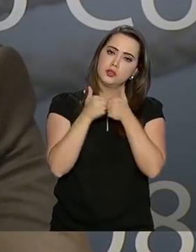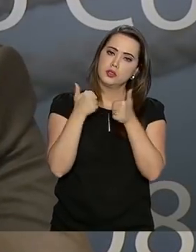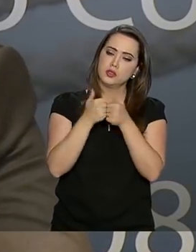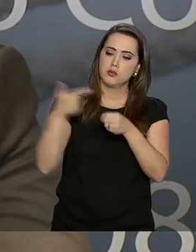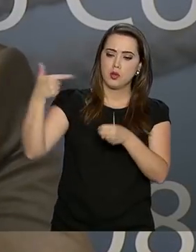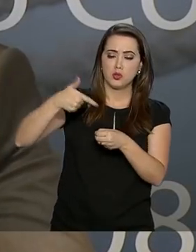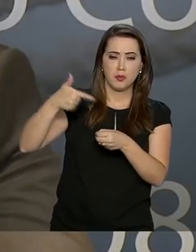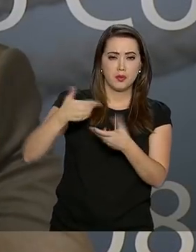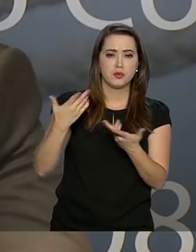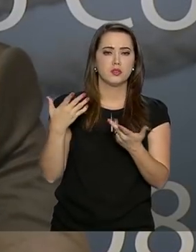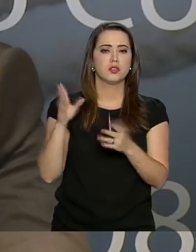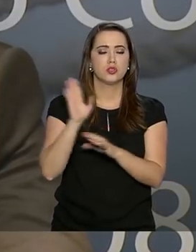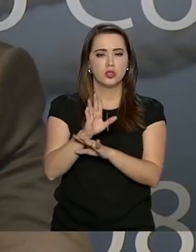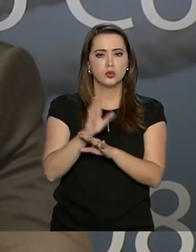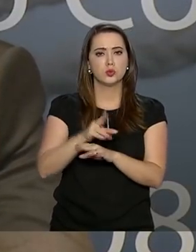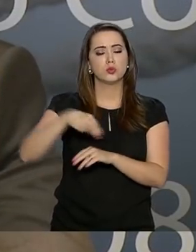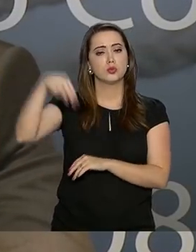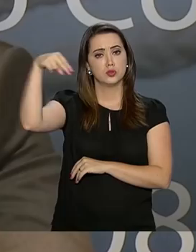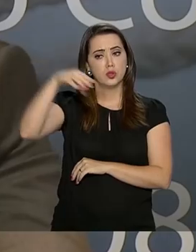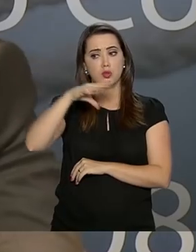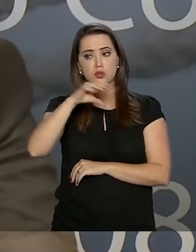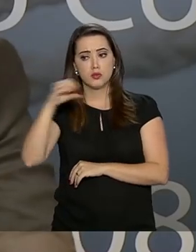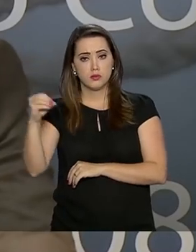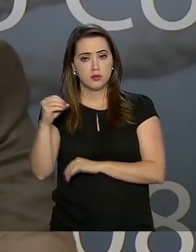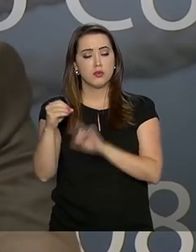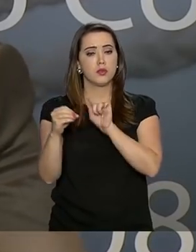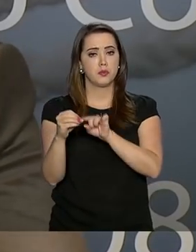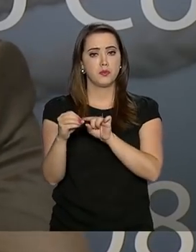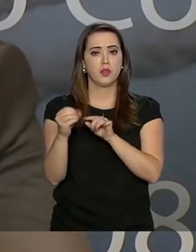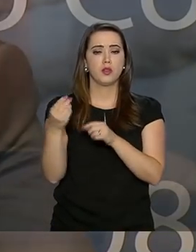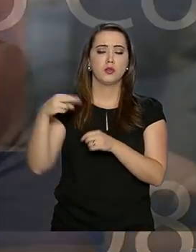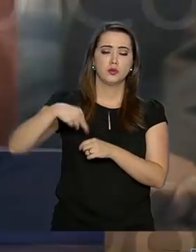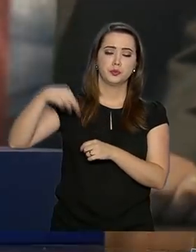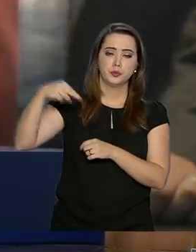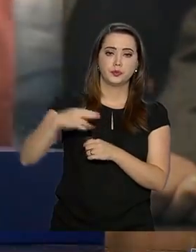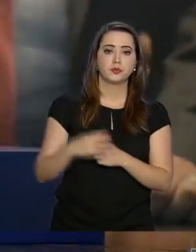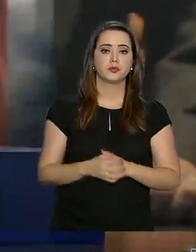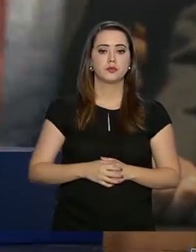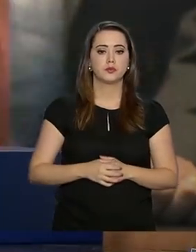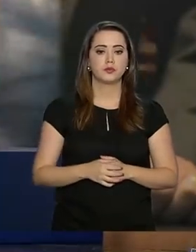líquidos que abastecem a região norte, que abastecem o-oeste, que abastecem o nordeste.